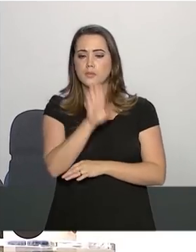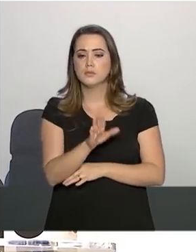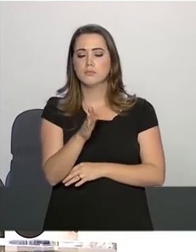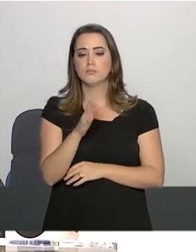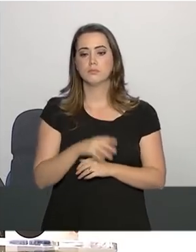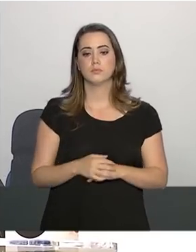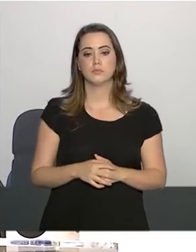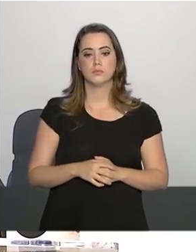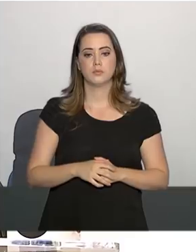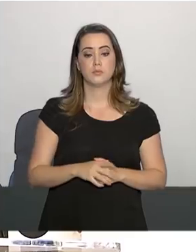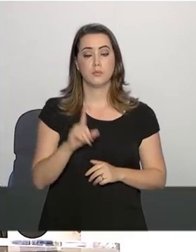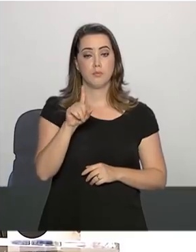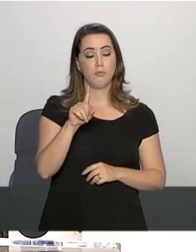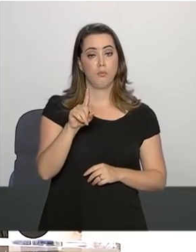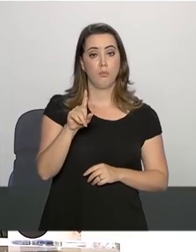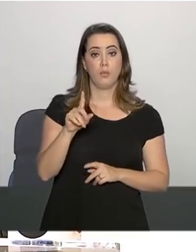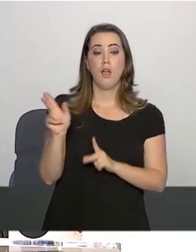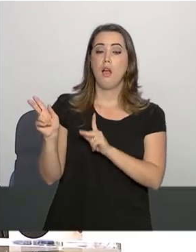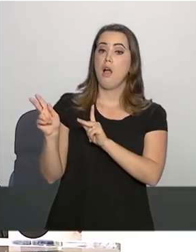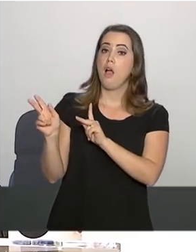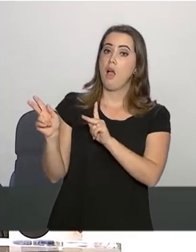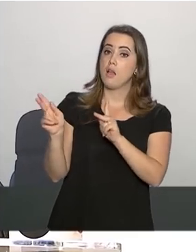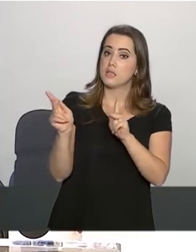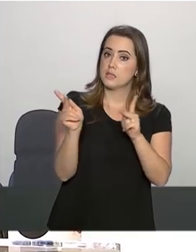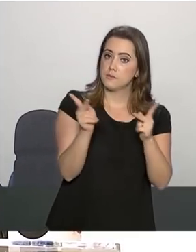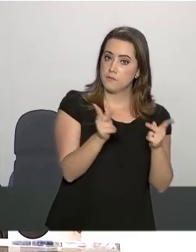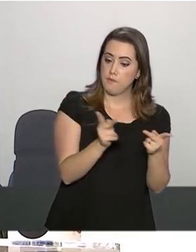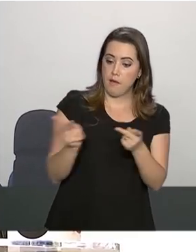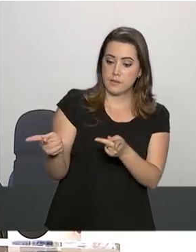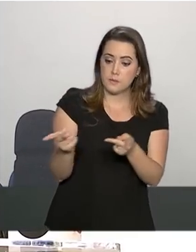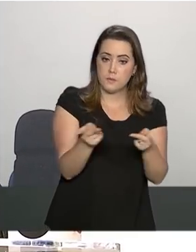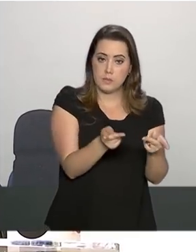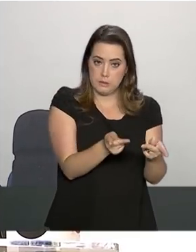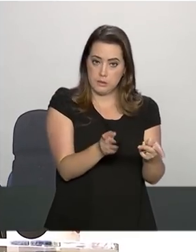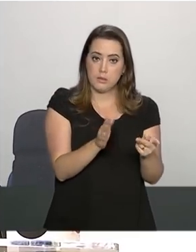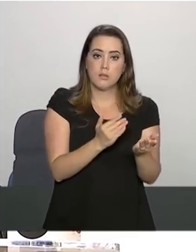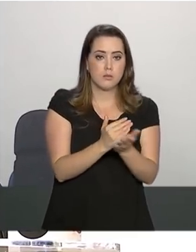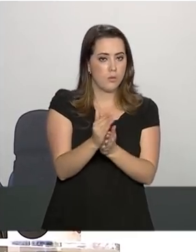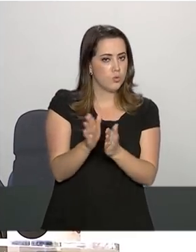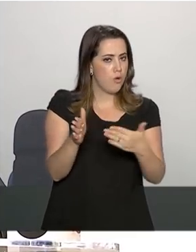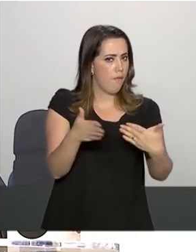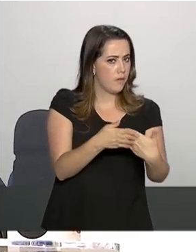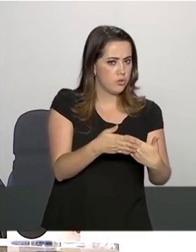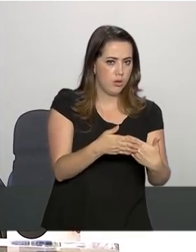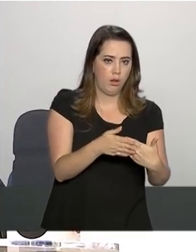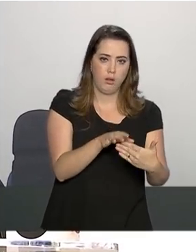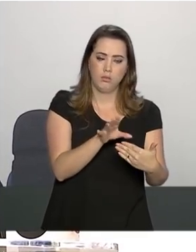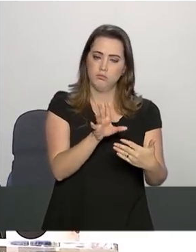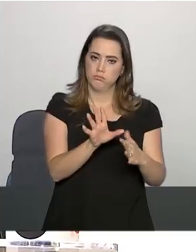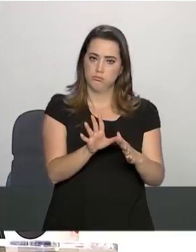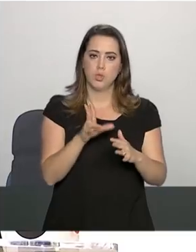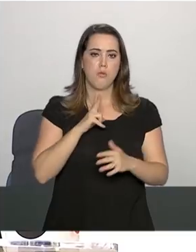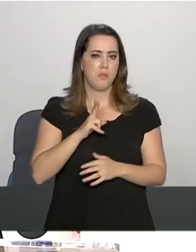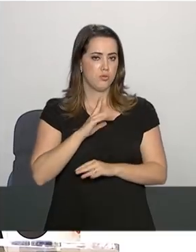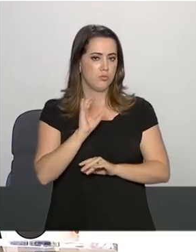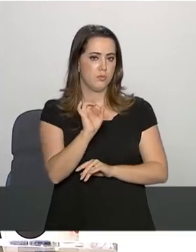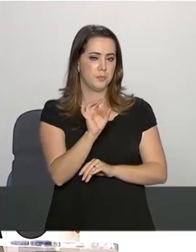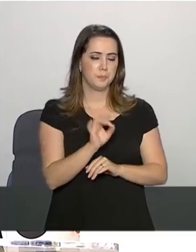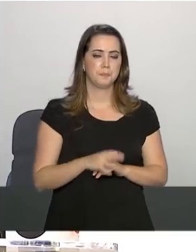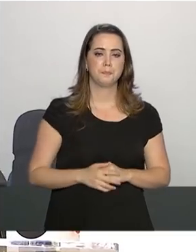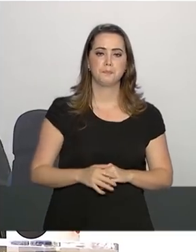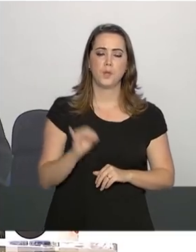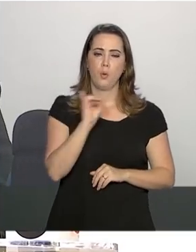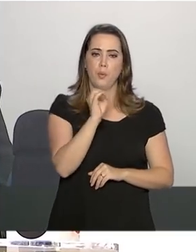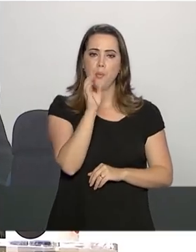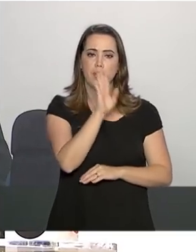As visitas, conforme o boletim médico, se mantém restritas. Boa tarde. A